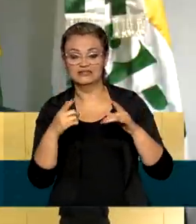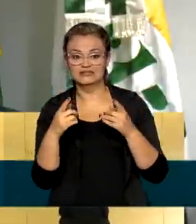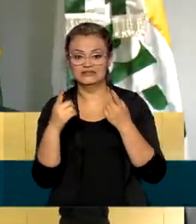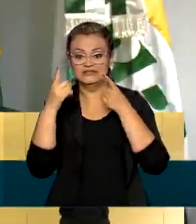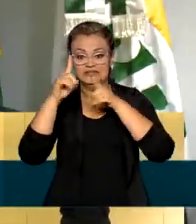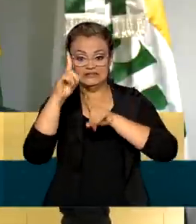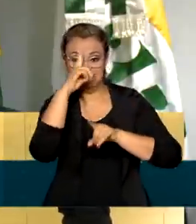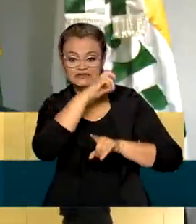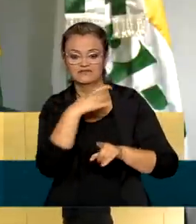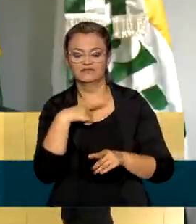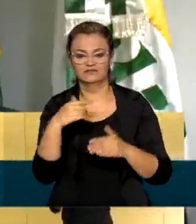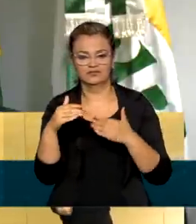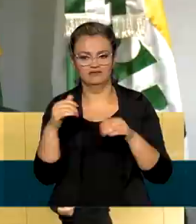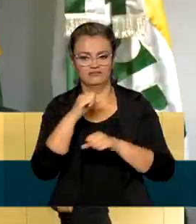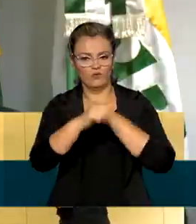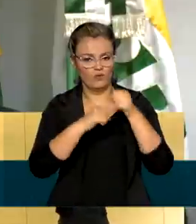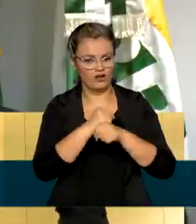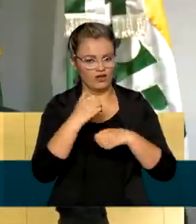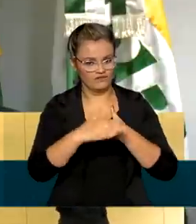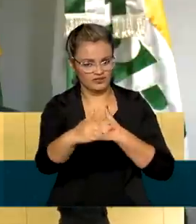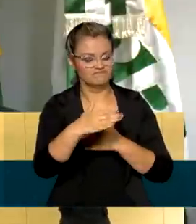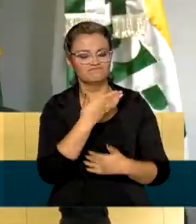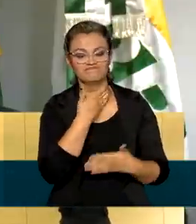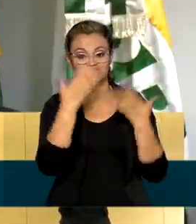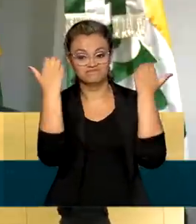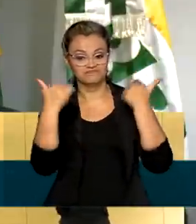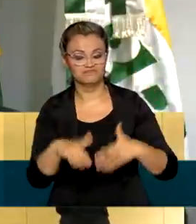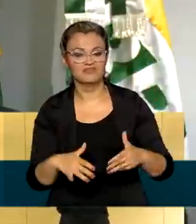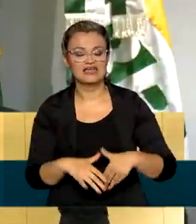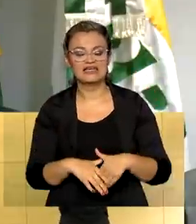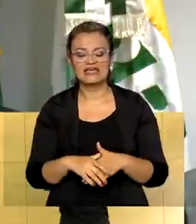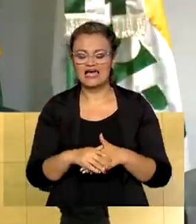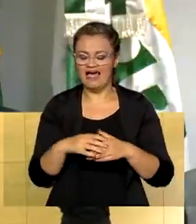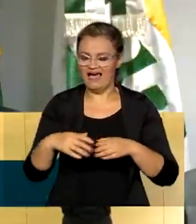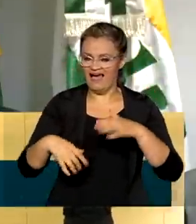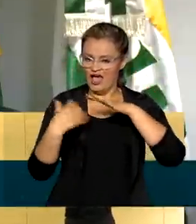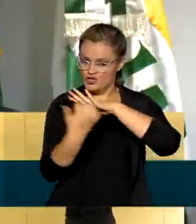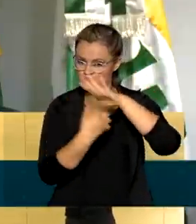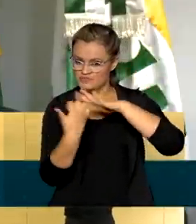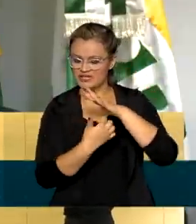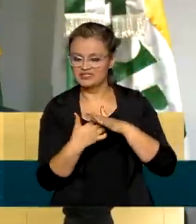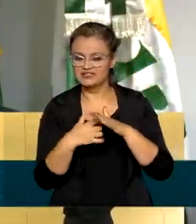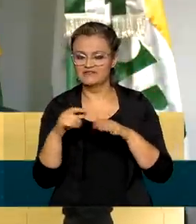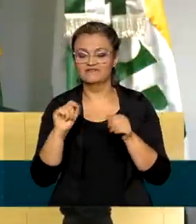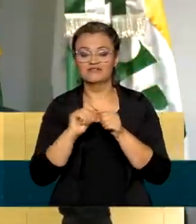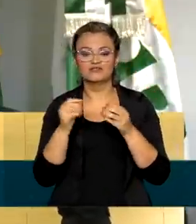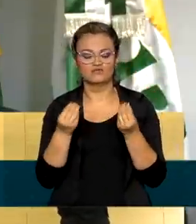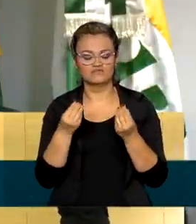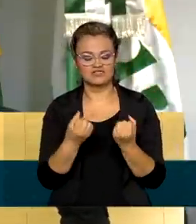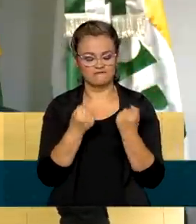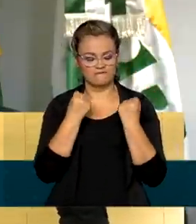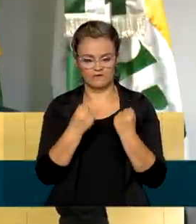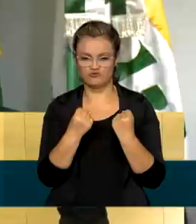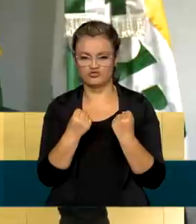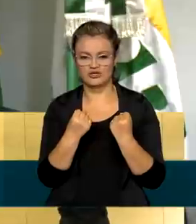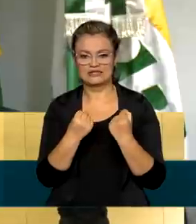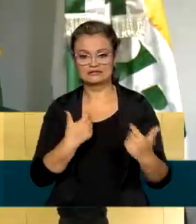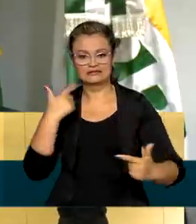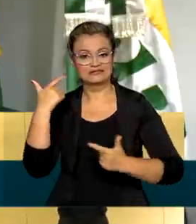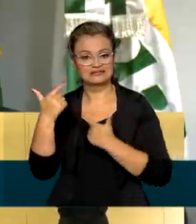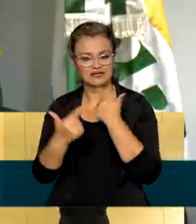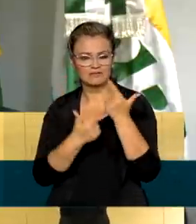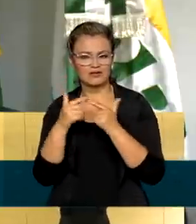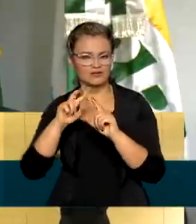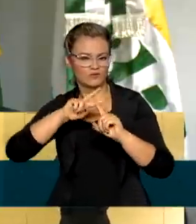empresa para os próximos anos. Fazer a Petrobras cada vez mais forte, trabalhando